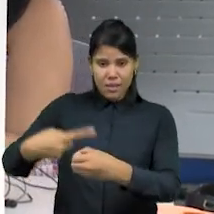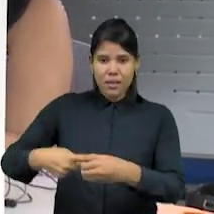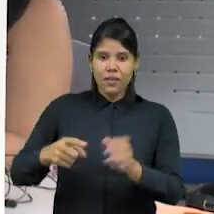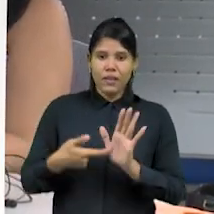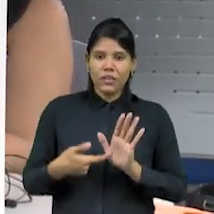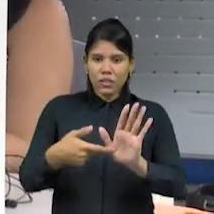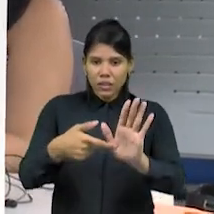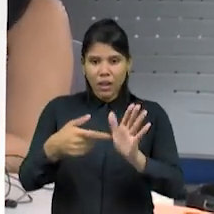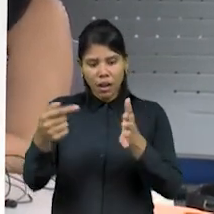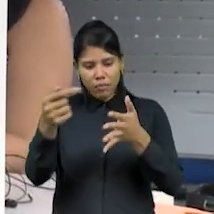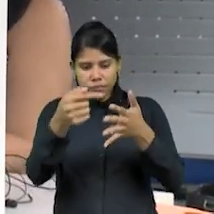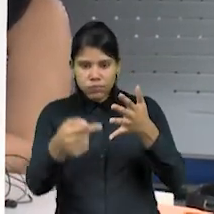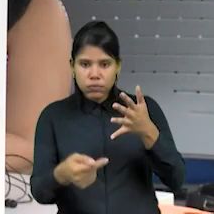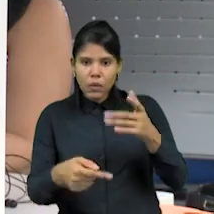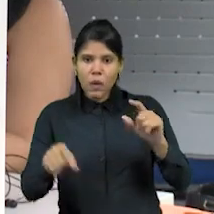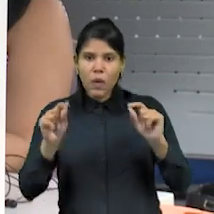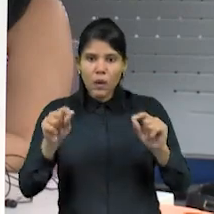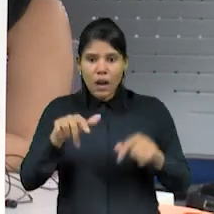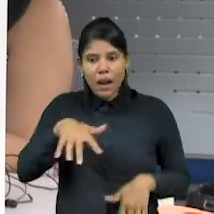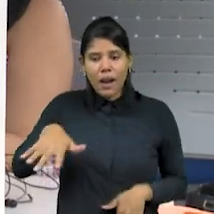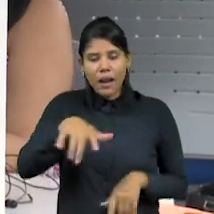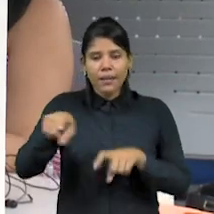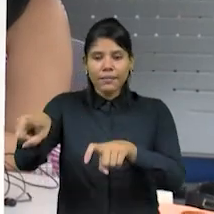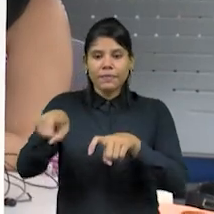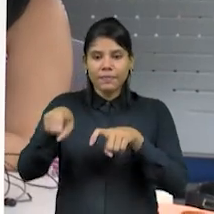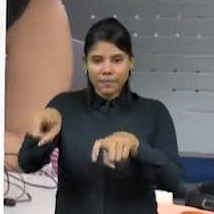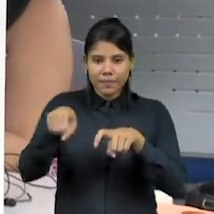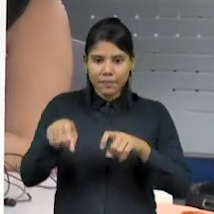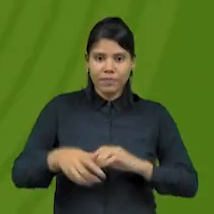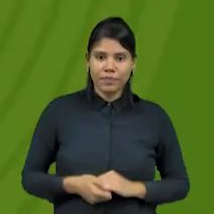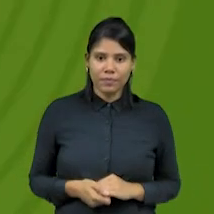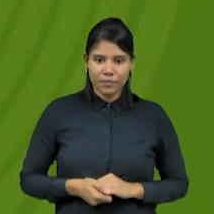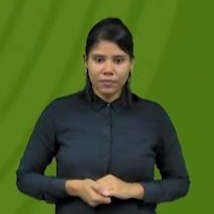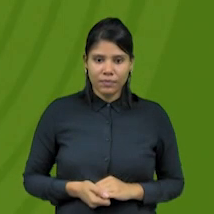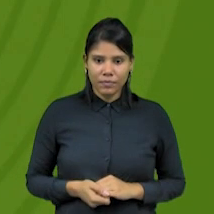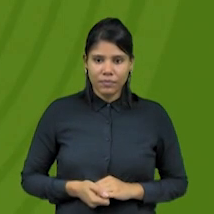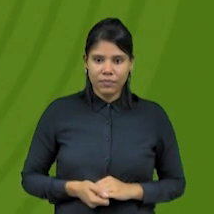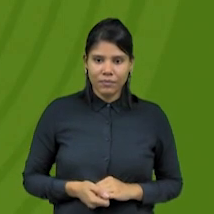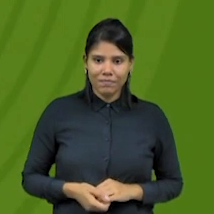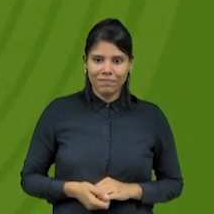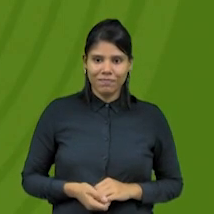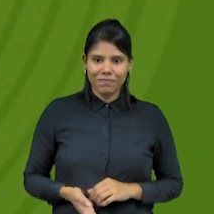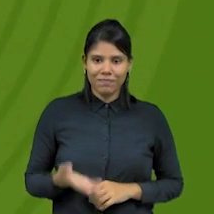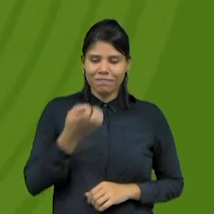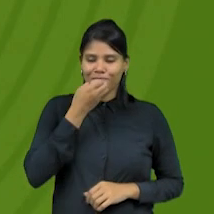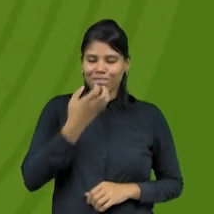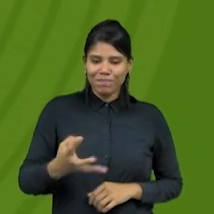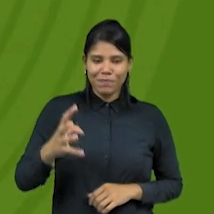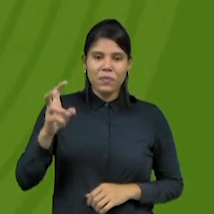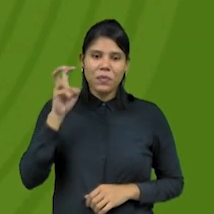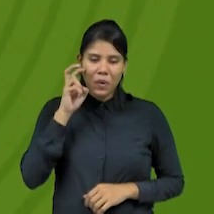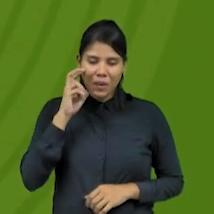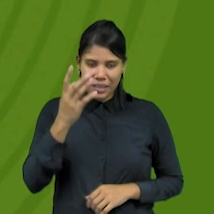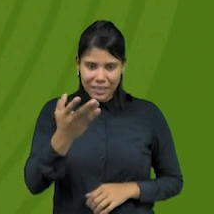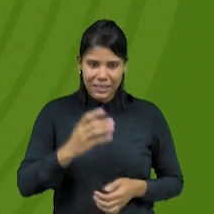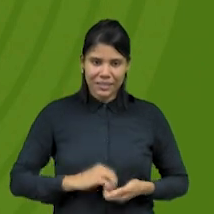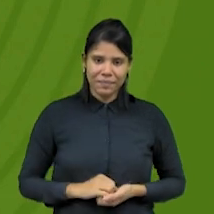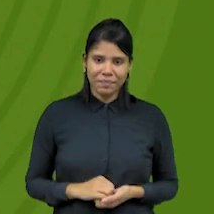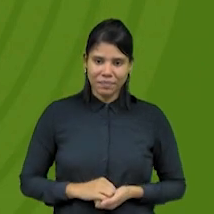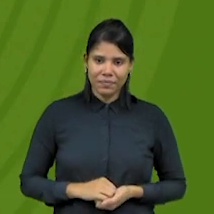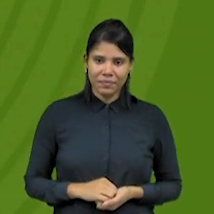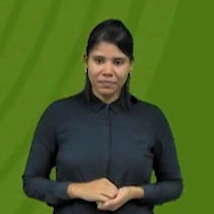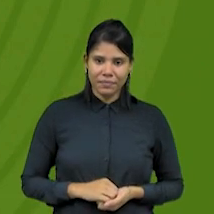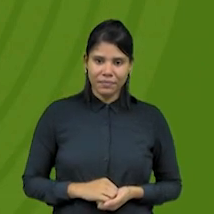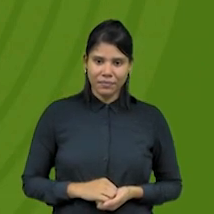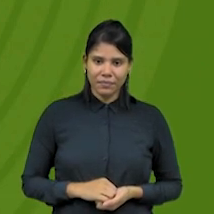vários setores a agropecuária. É isso, Aline. Uma ótima quinta-feira para você e para todos. A gente volta amanhã.